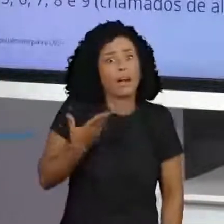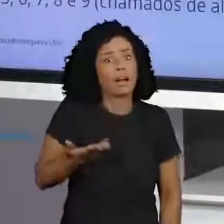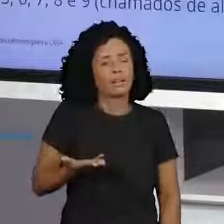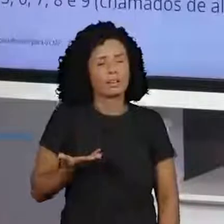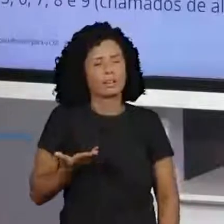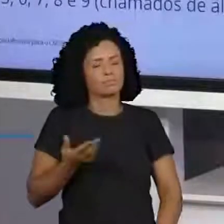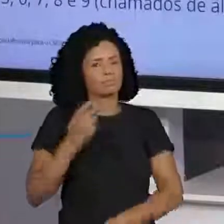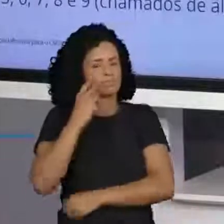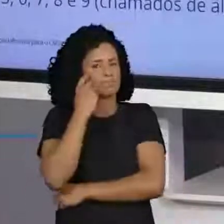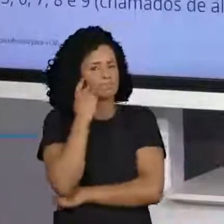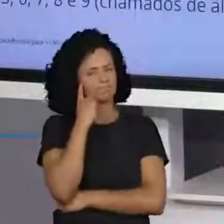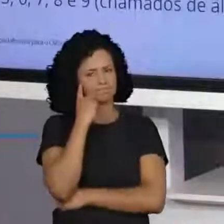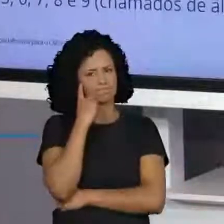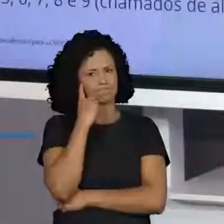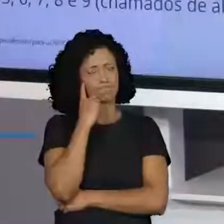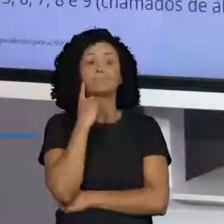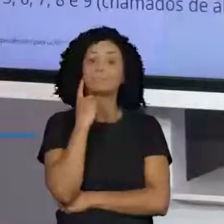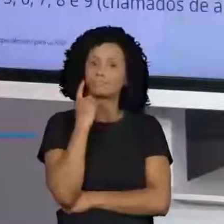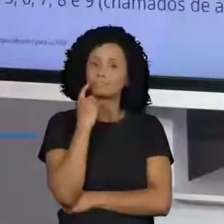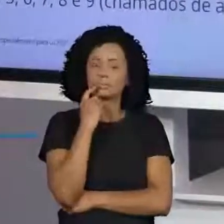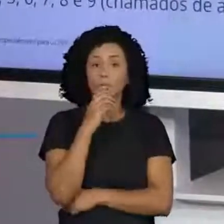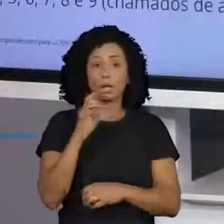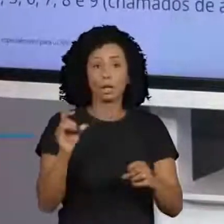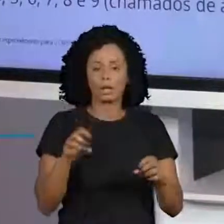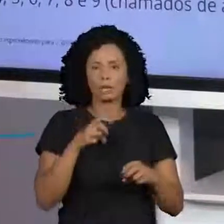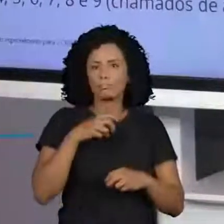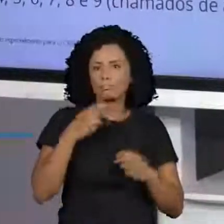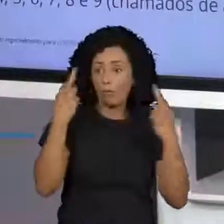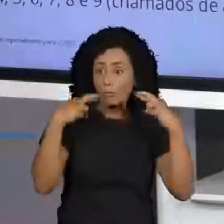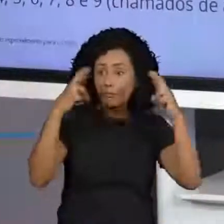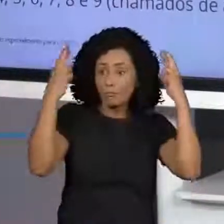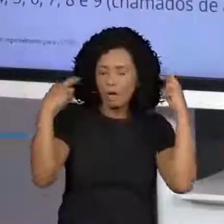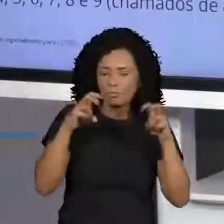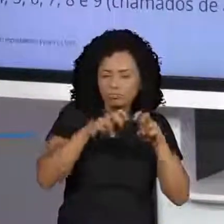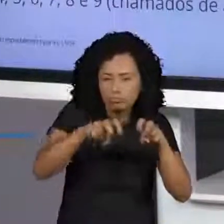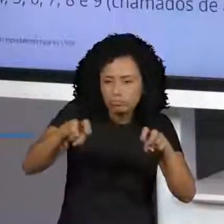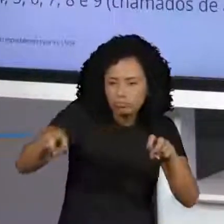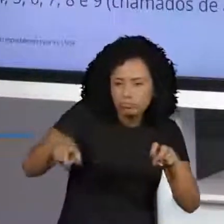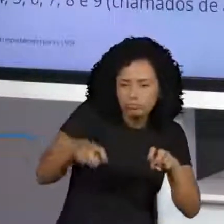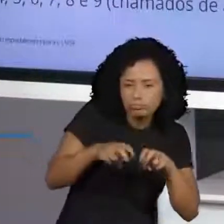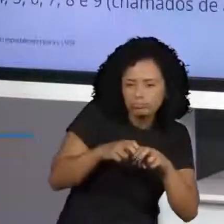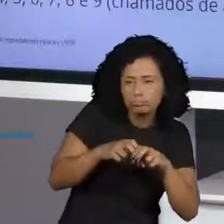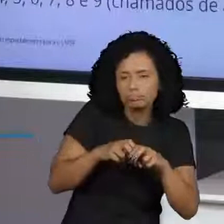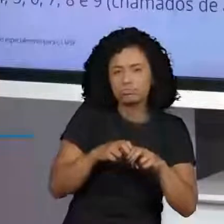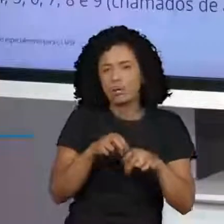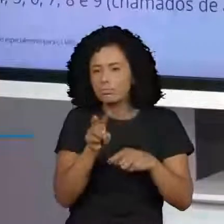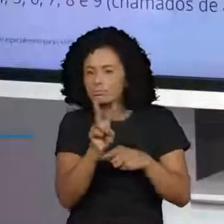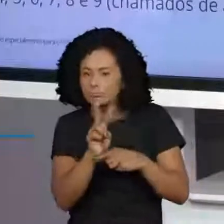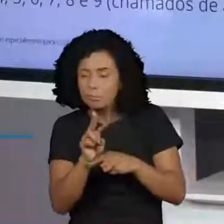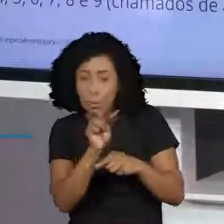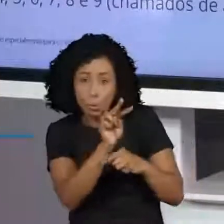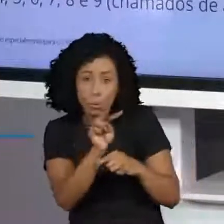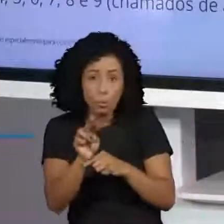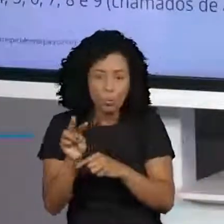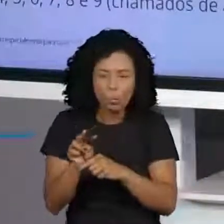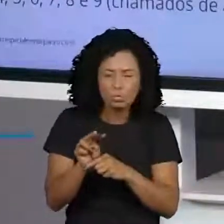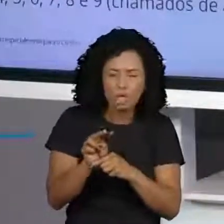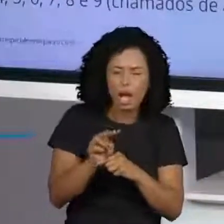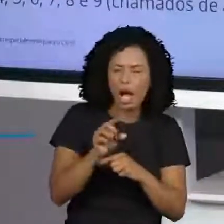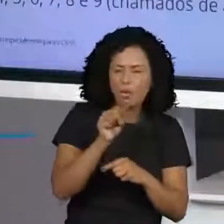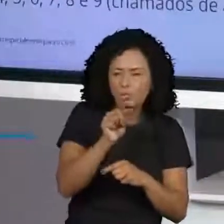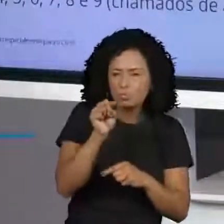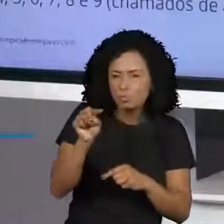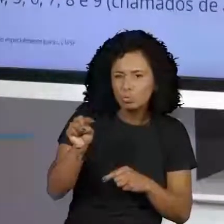Porque quando eles voltavam à tarde de pastorear todo esse rebanho, eles não sabiam se eles tinham